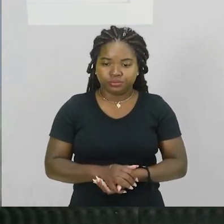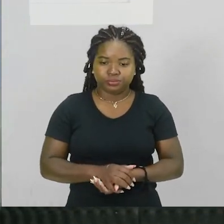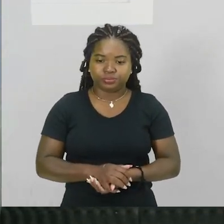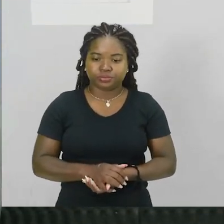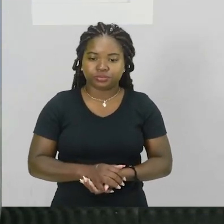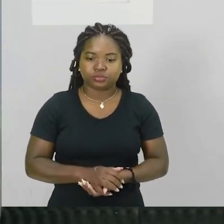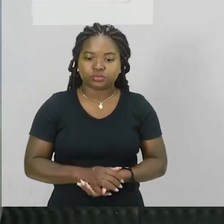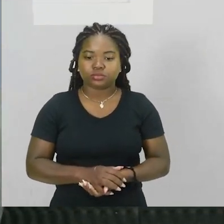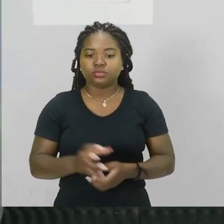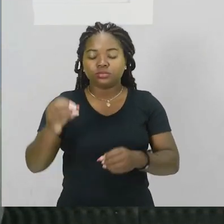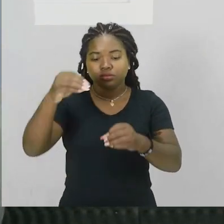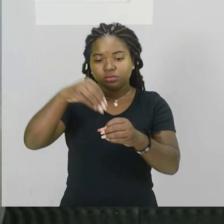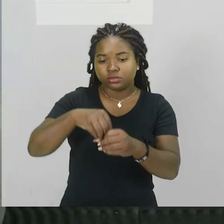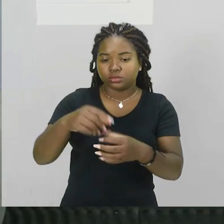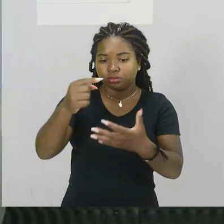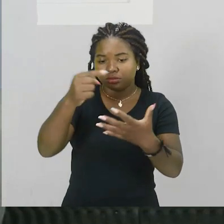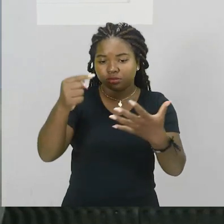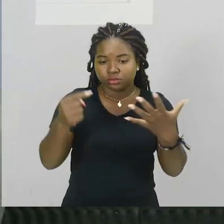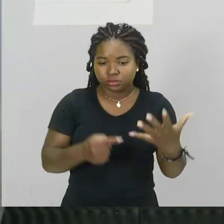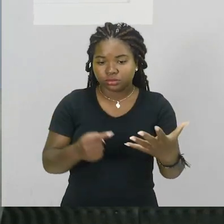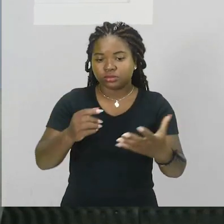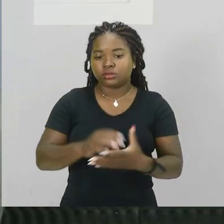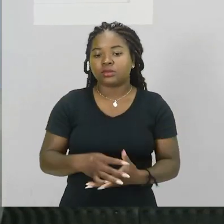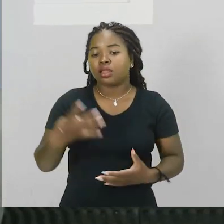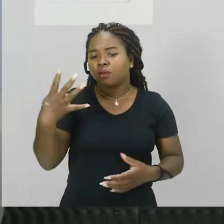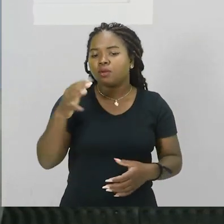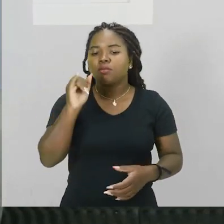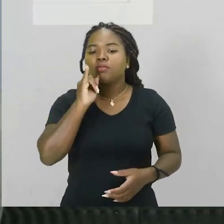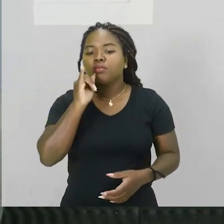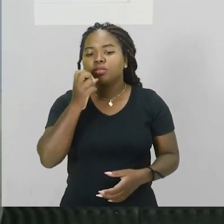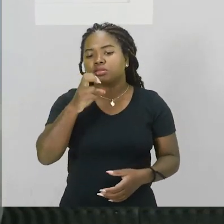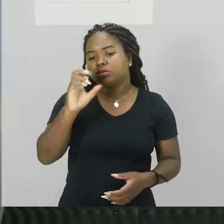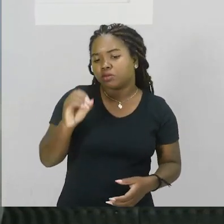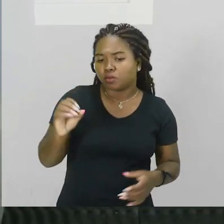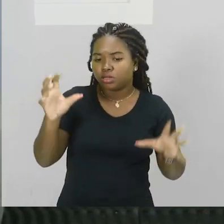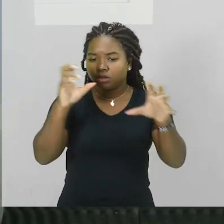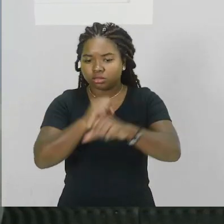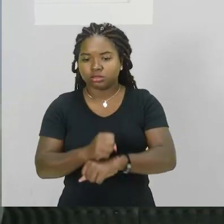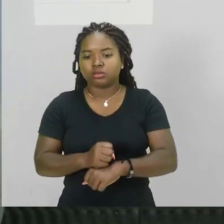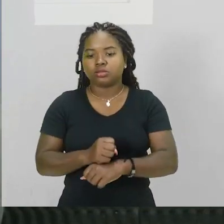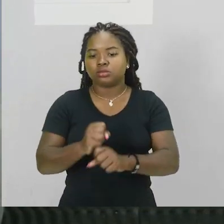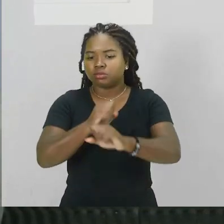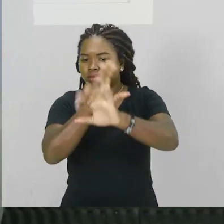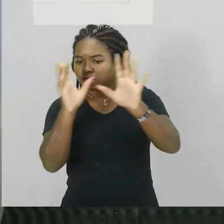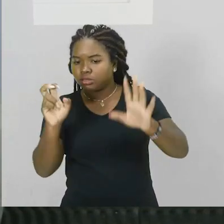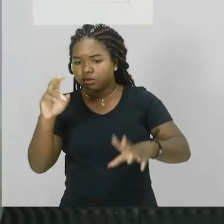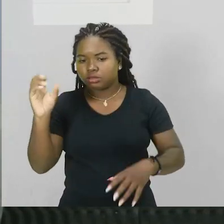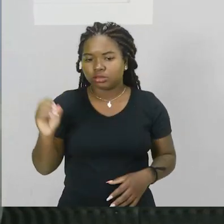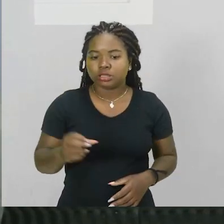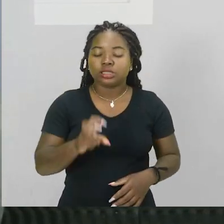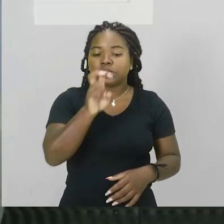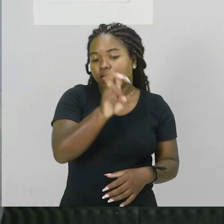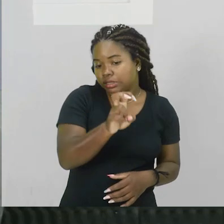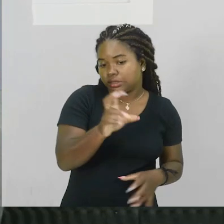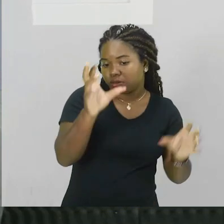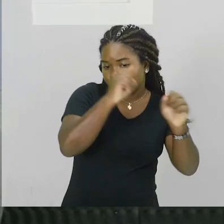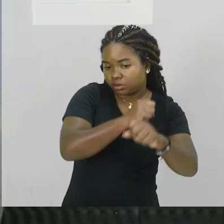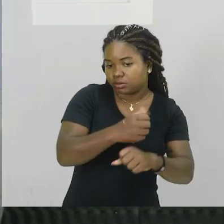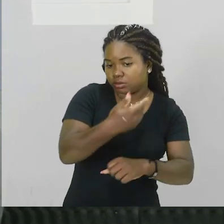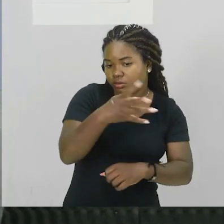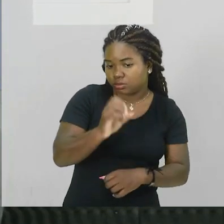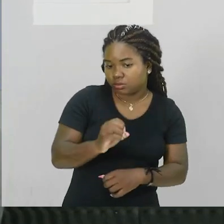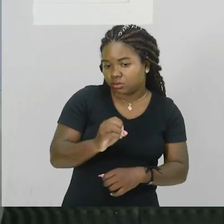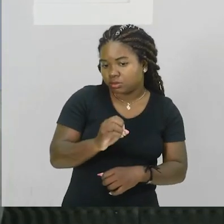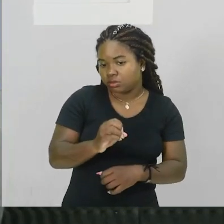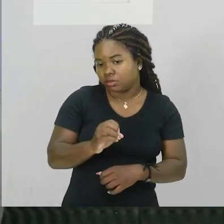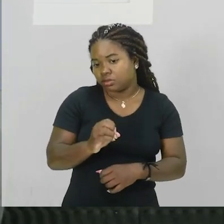dentre as amostras que estão aí por exemplo a 4 o tempo de escurecimento é 50 o tempo da 5 o tempo de escurecimento é 40 né?